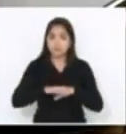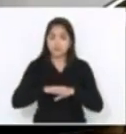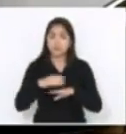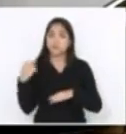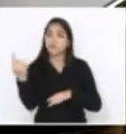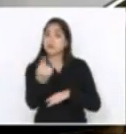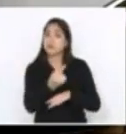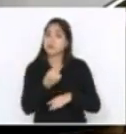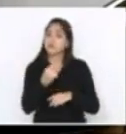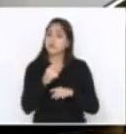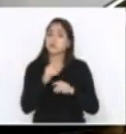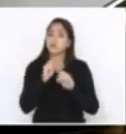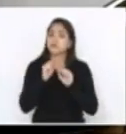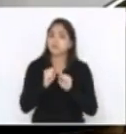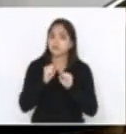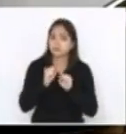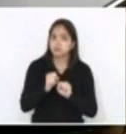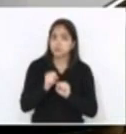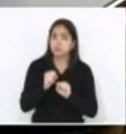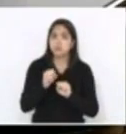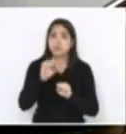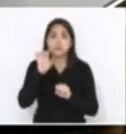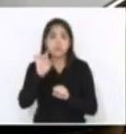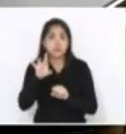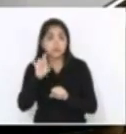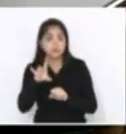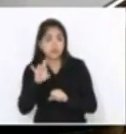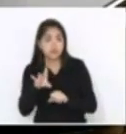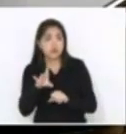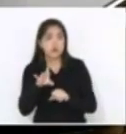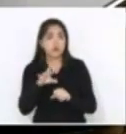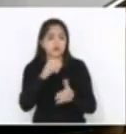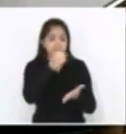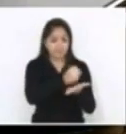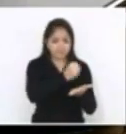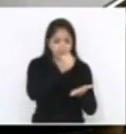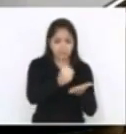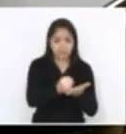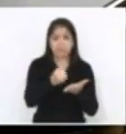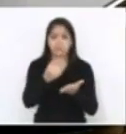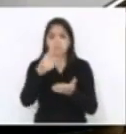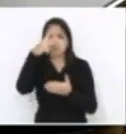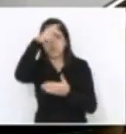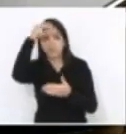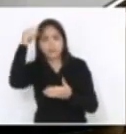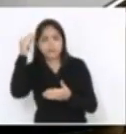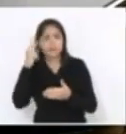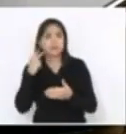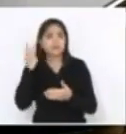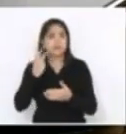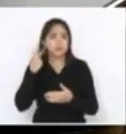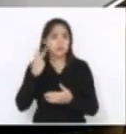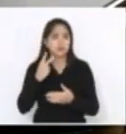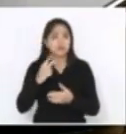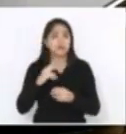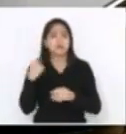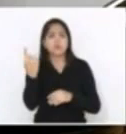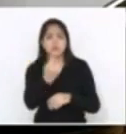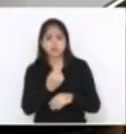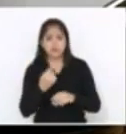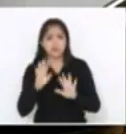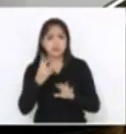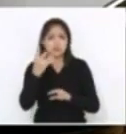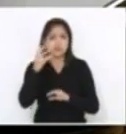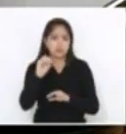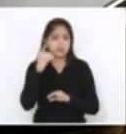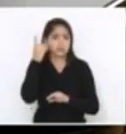pudéssemos não só fazer serviço cartorário para prefeito e vereadores, como todos nós, 40 deputados, estamos